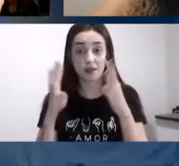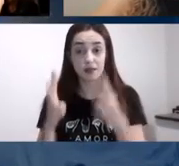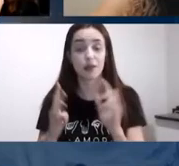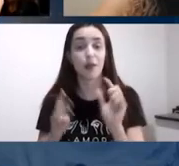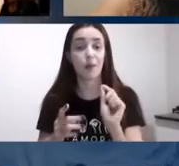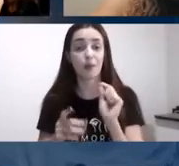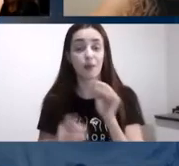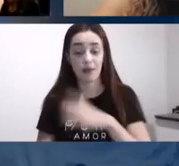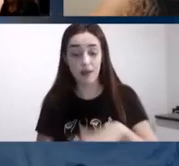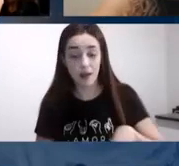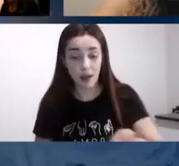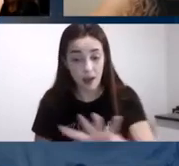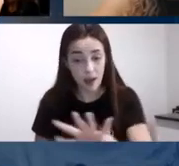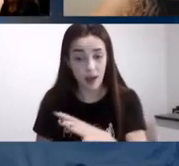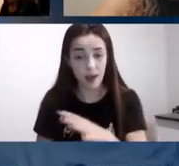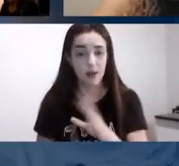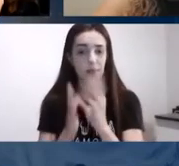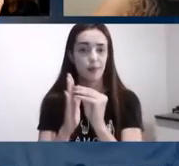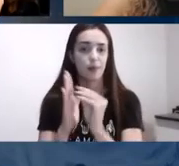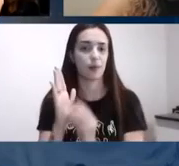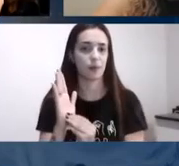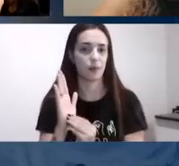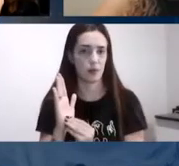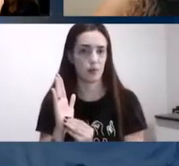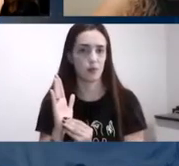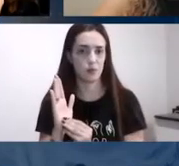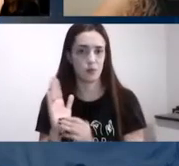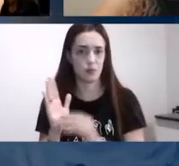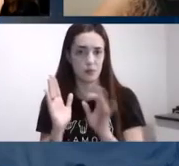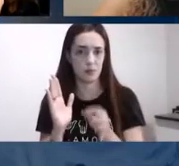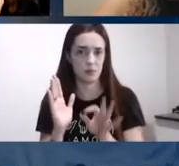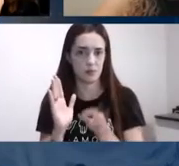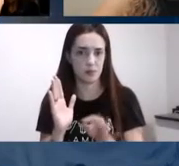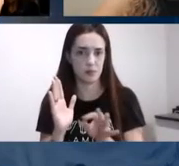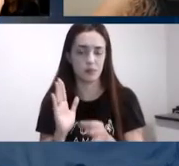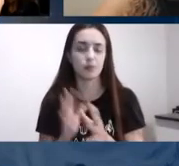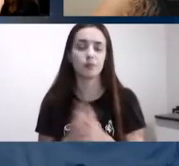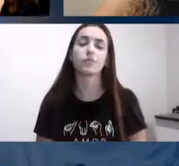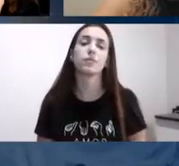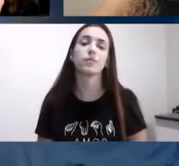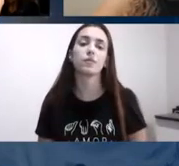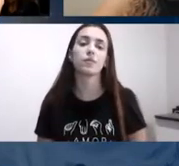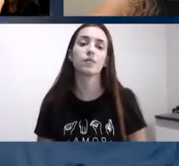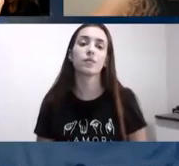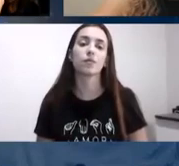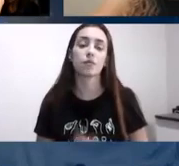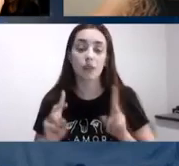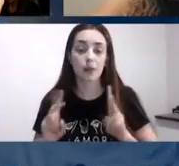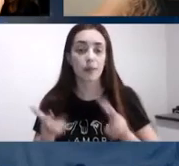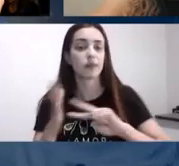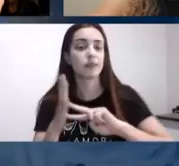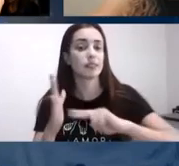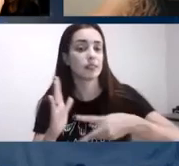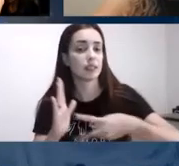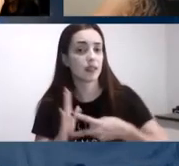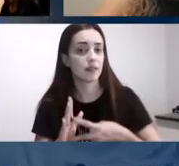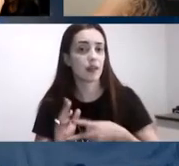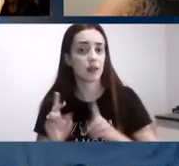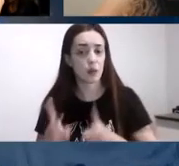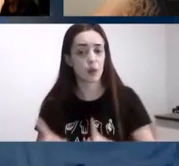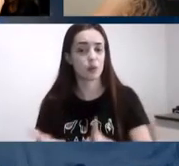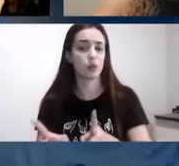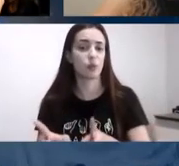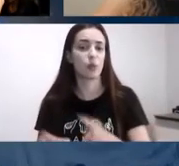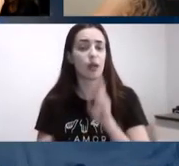entretenimento mas não para o significado não para a associação não para é mais disputa o responder